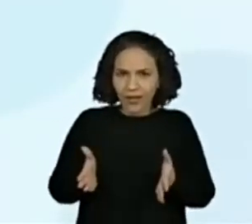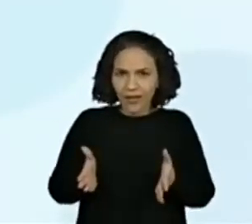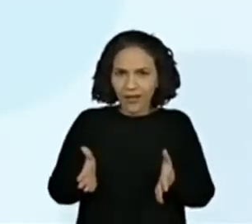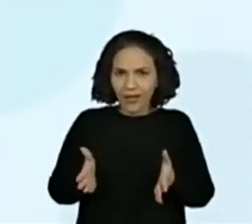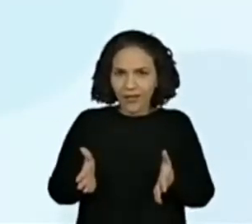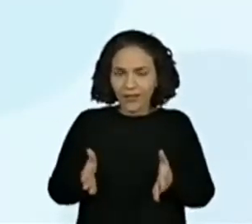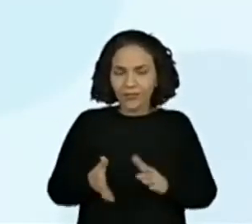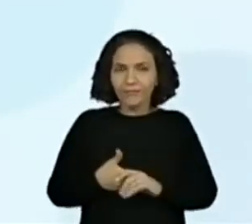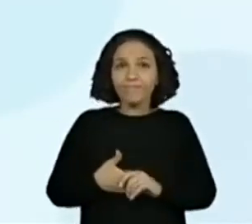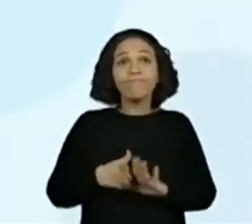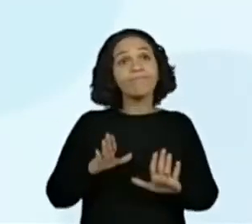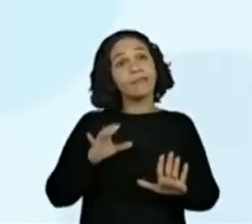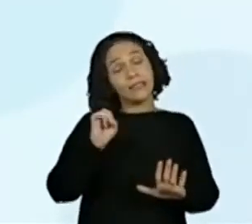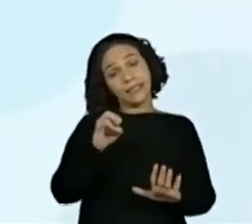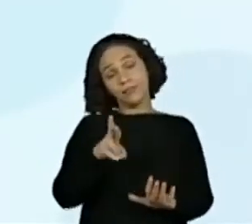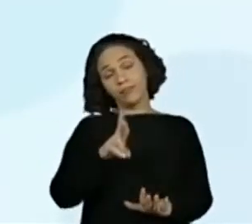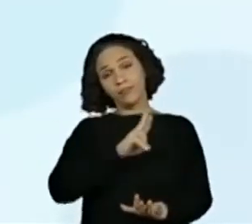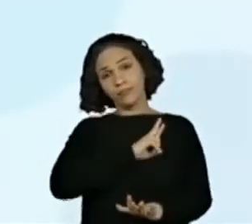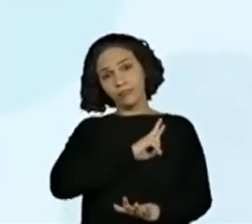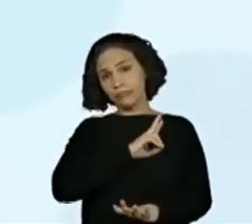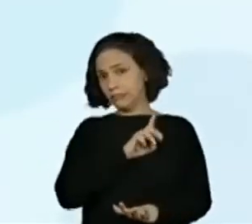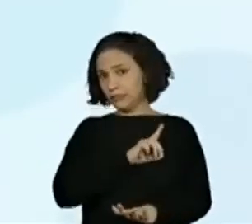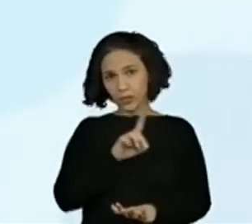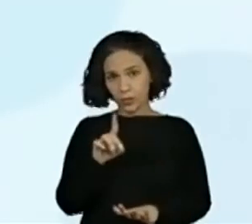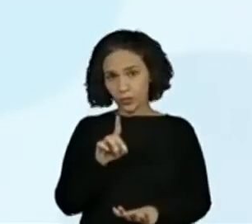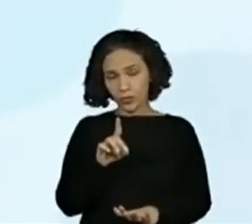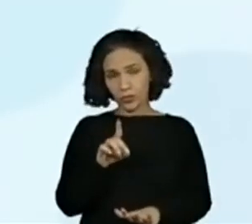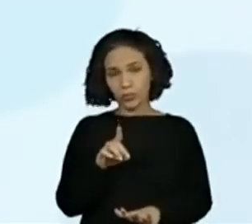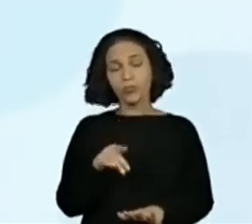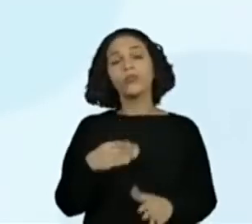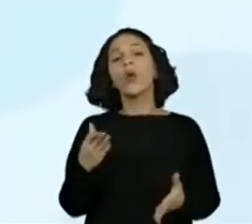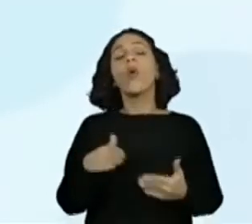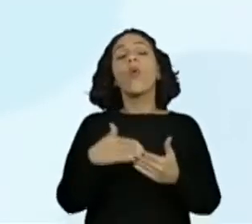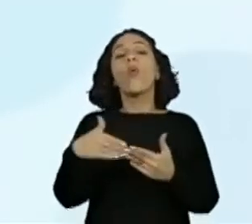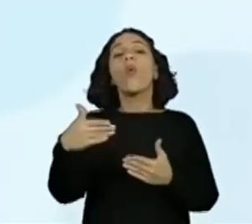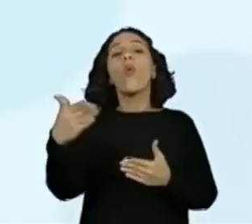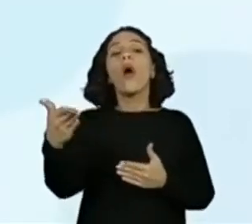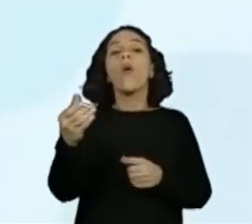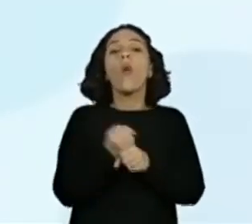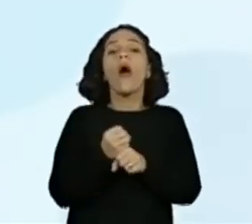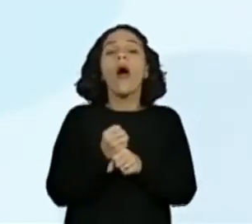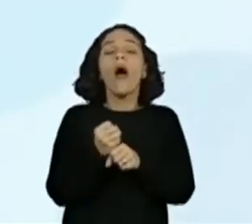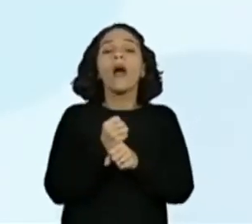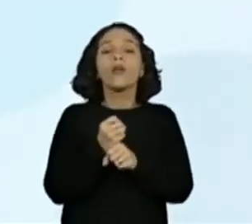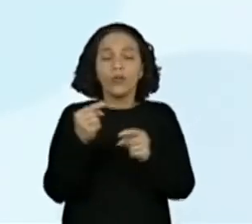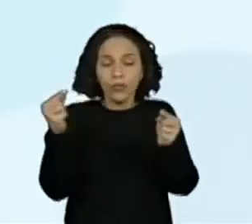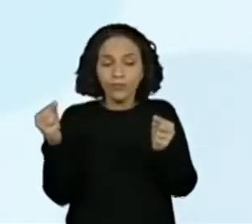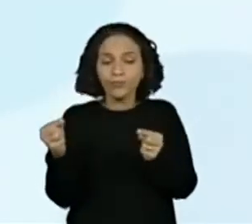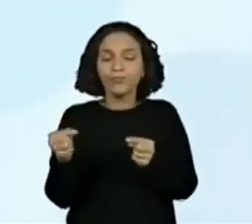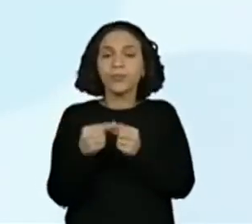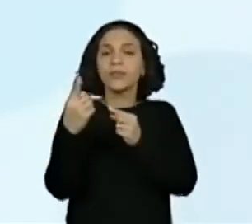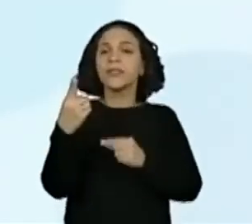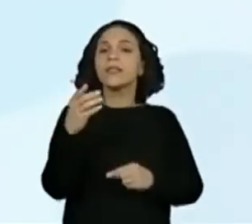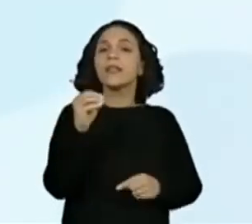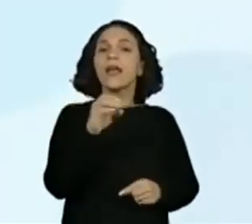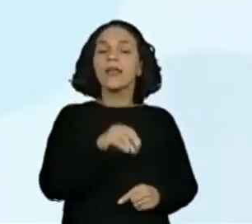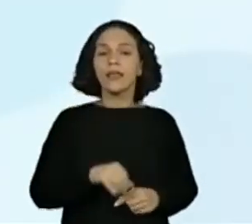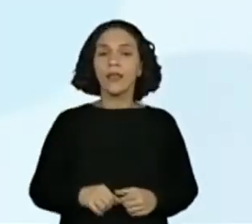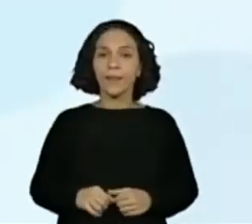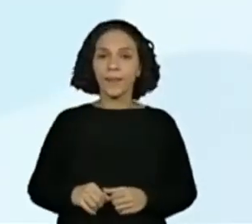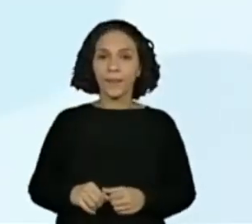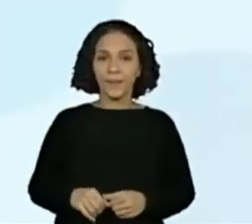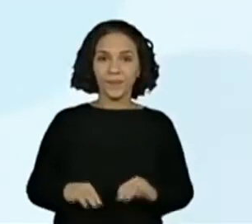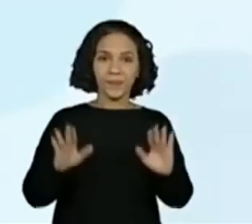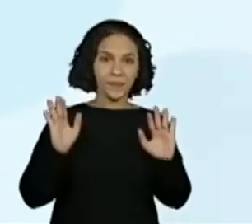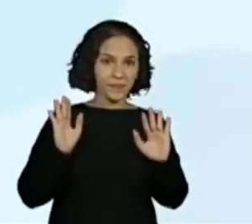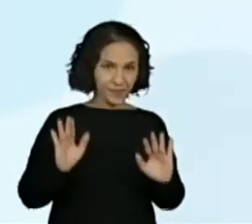Aqui diz, se a resposta for negativa, em que ano isso ocorrerá? Mas eu quero primeiro, a primeira perguntinha, vamos lá. Essa